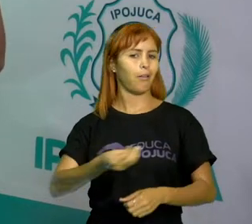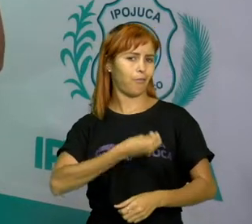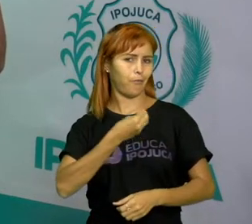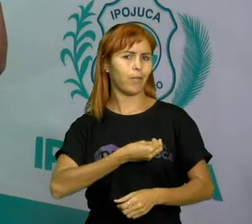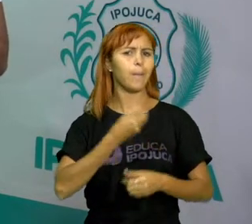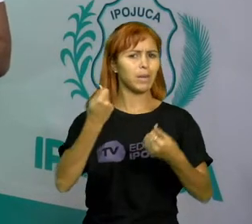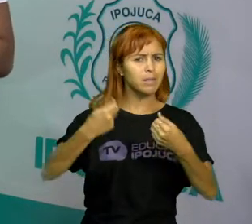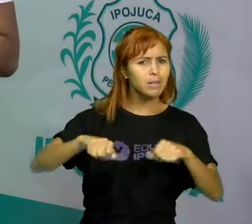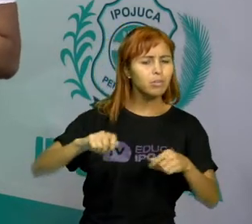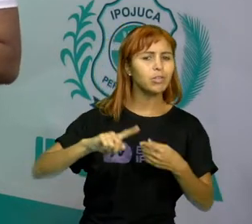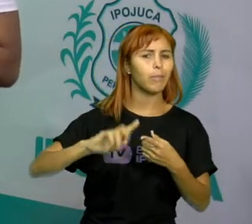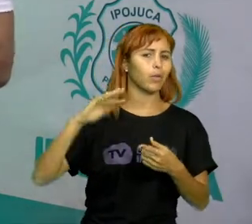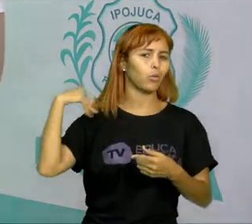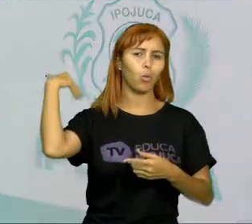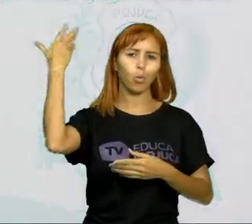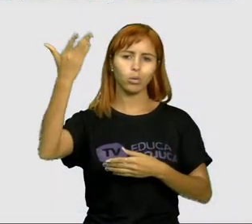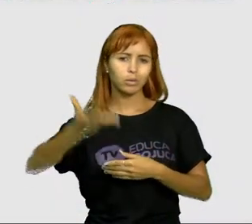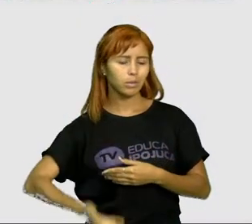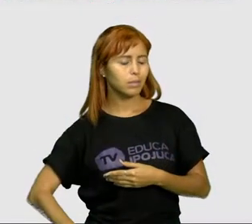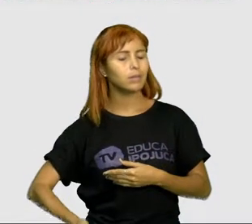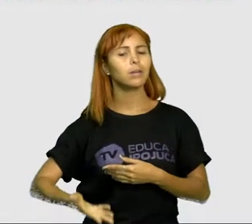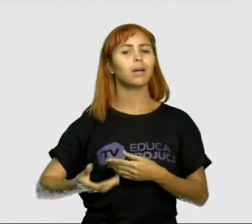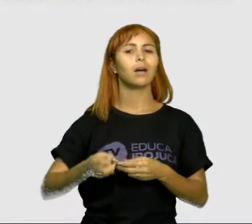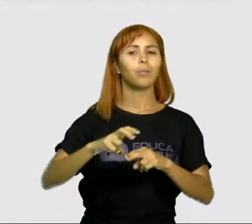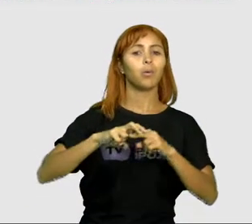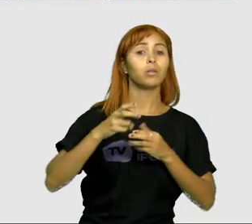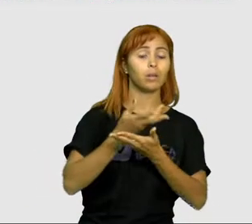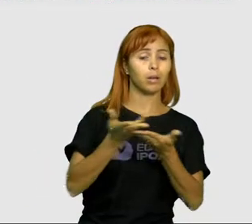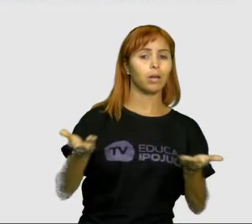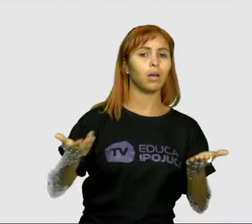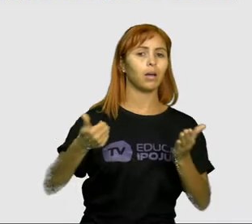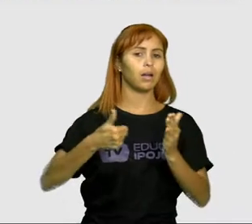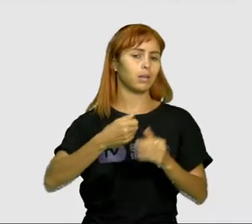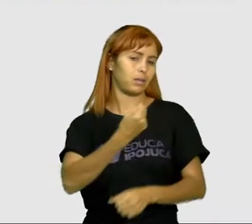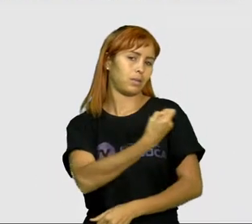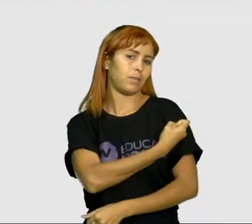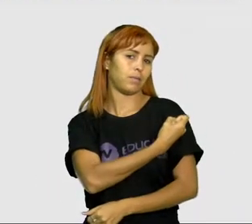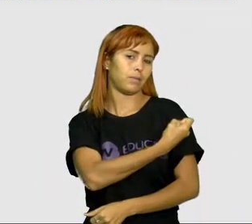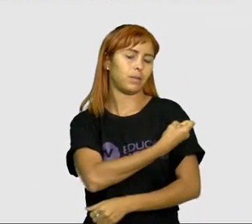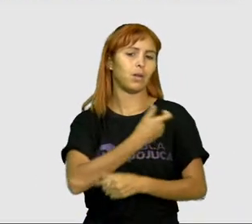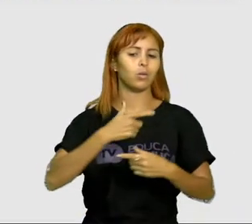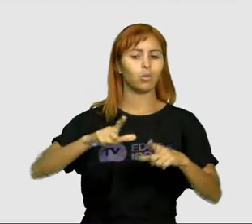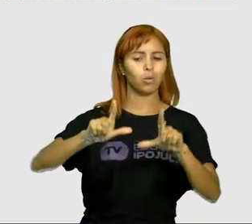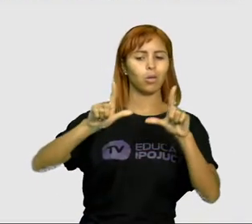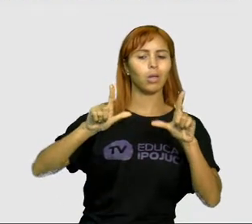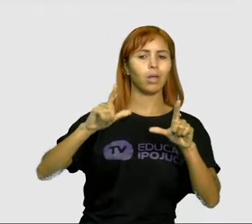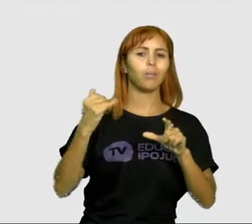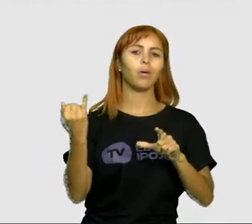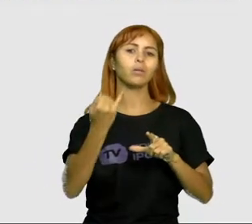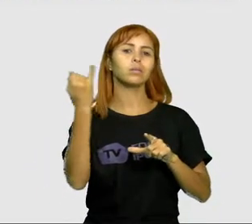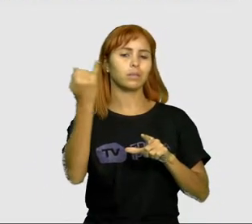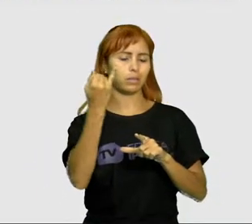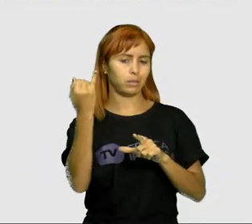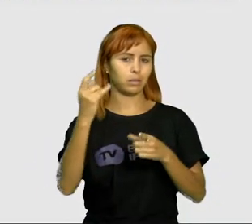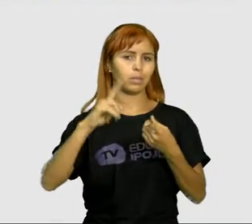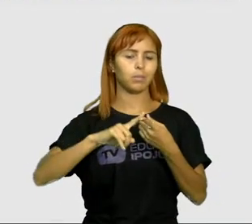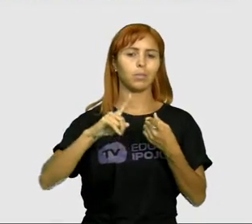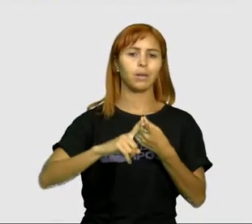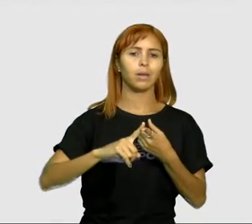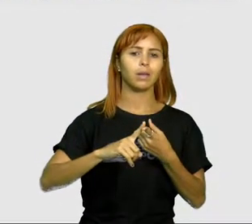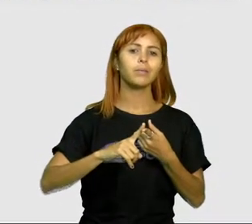precisamos. Portanto, aqui, ó, a Carteira de Vacinação é um documento importante de registro, a